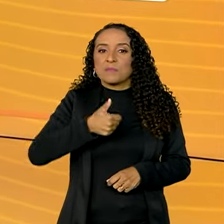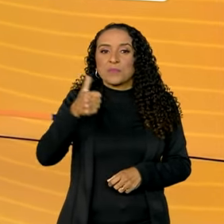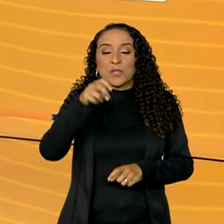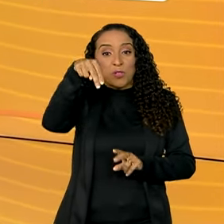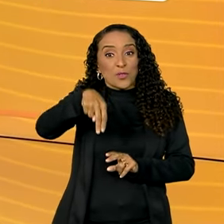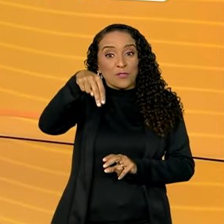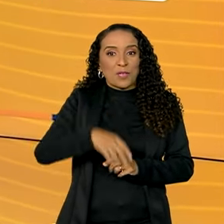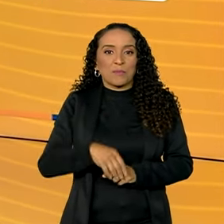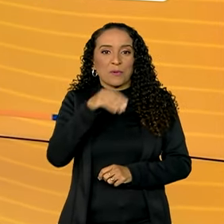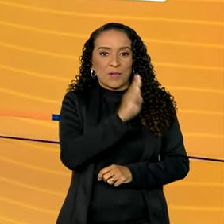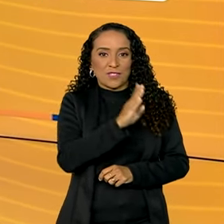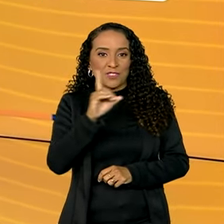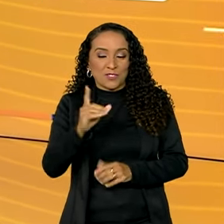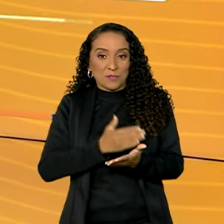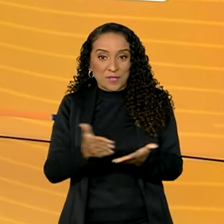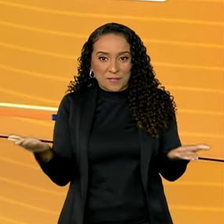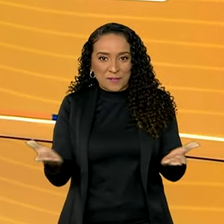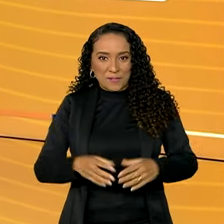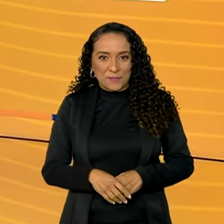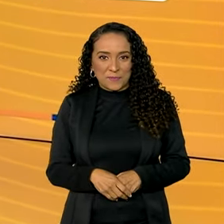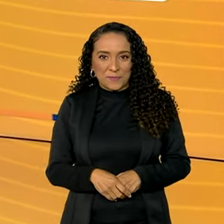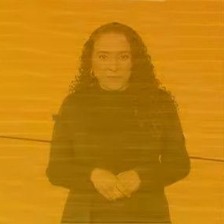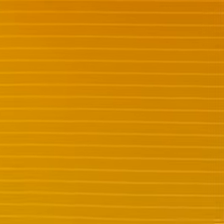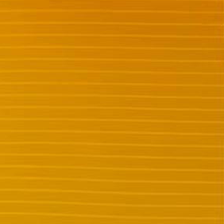1º de novembro, o Brasil em Dia começa agora.